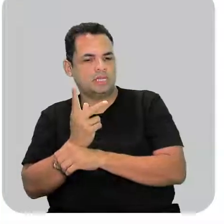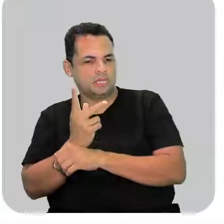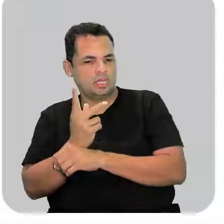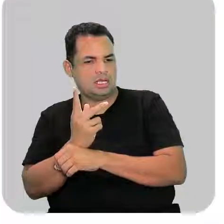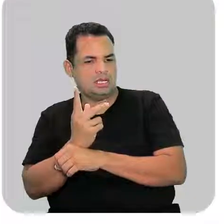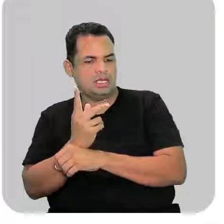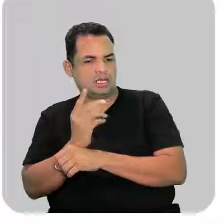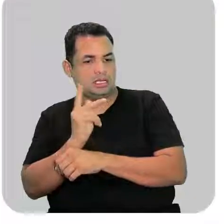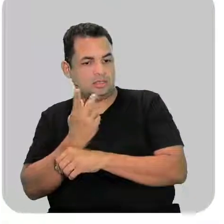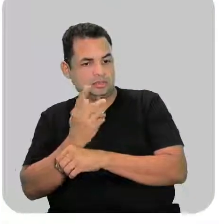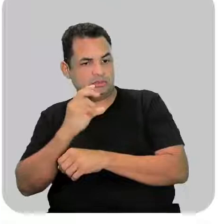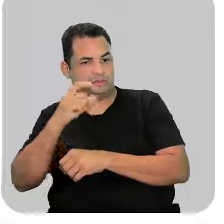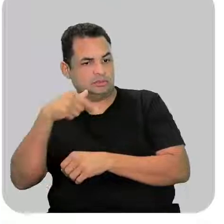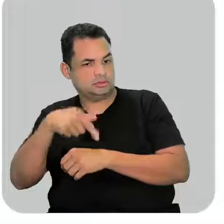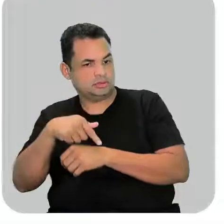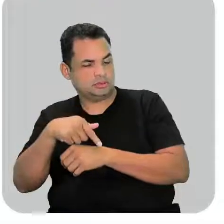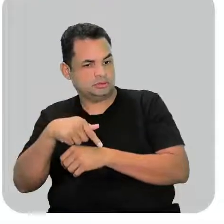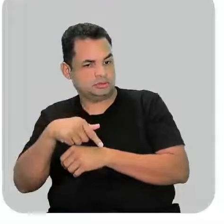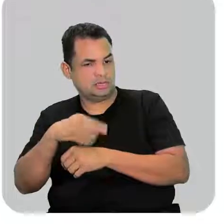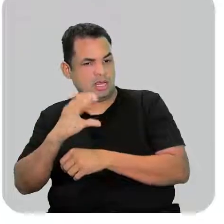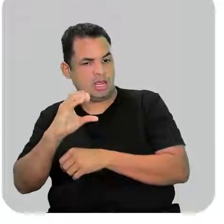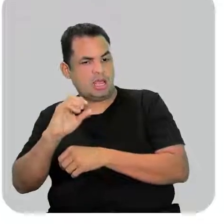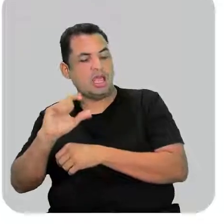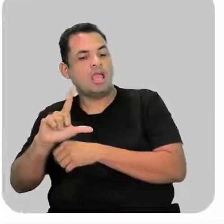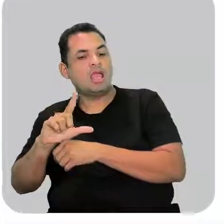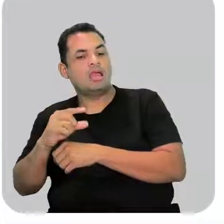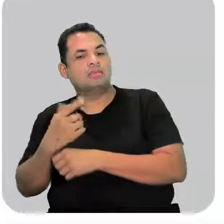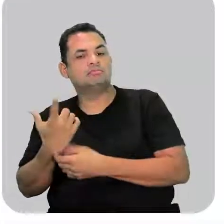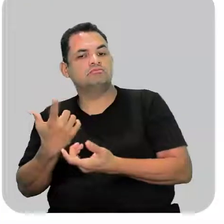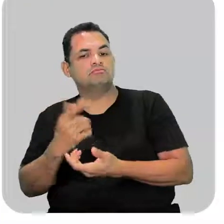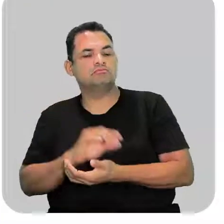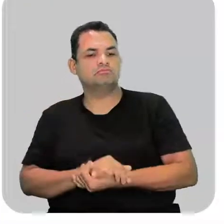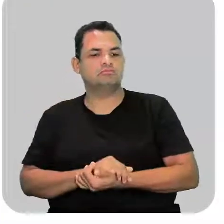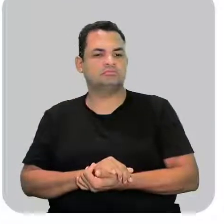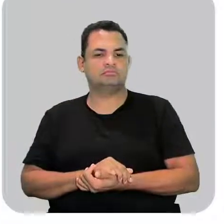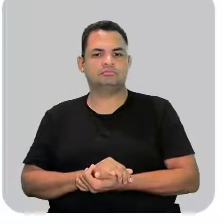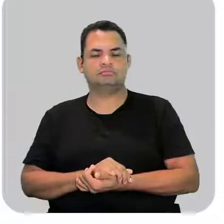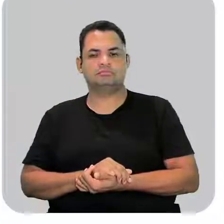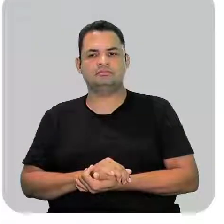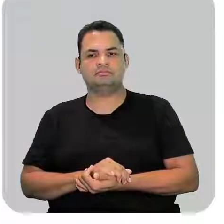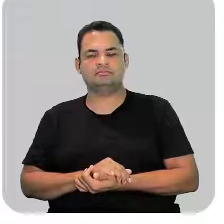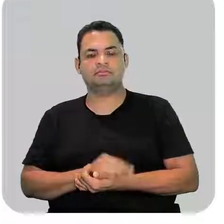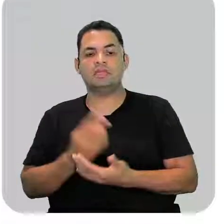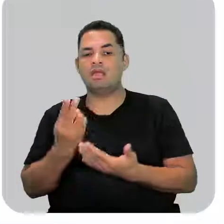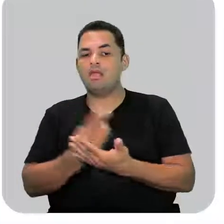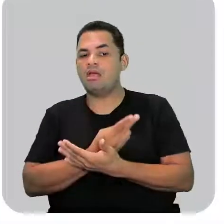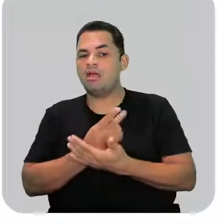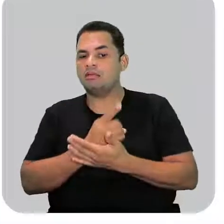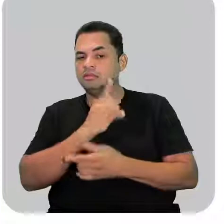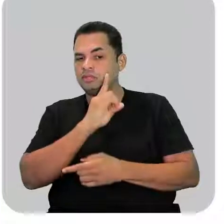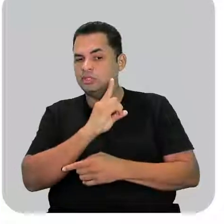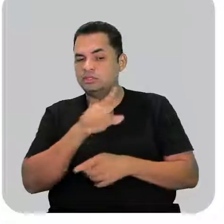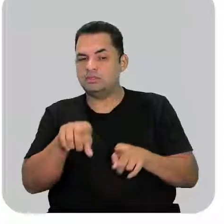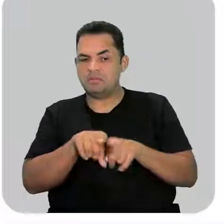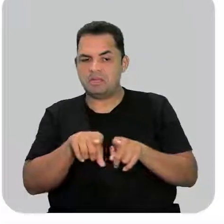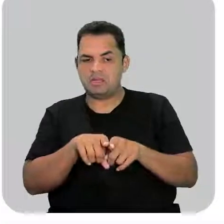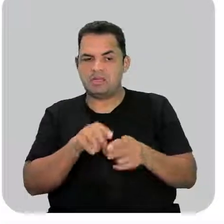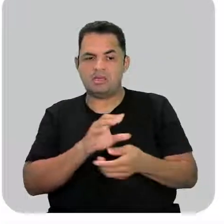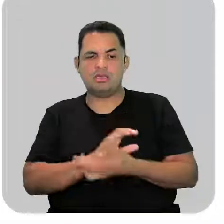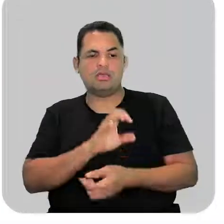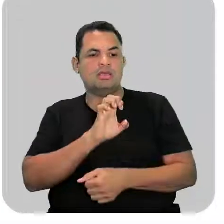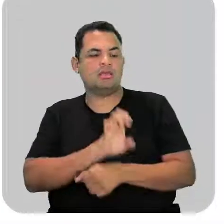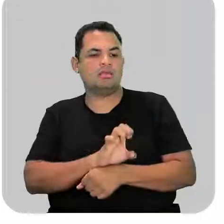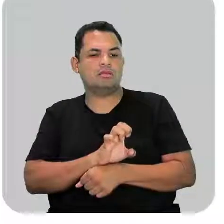hidrogênio e um de cloro. E a gente sabe que metano só tem um carbono, né? Então, está errado. E a